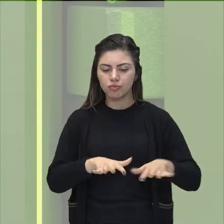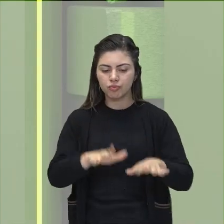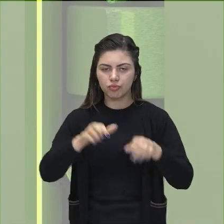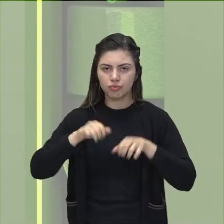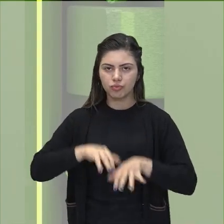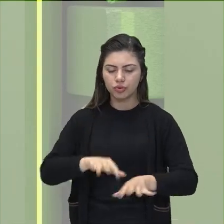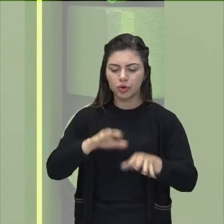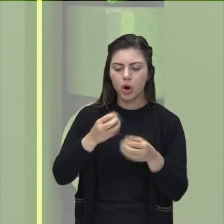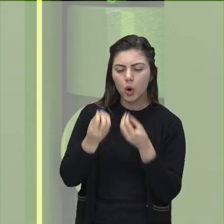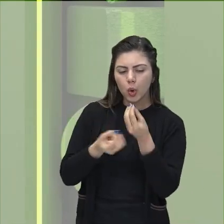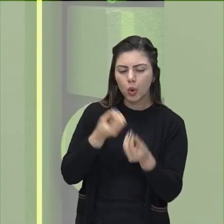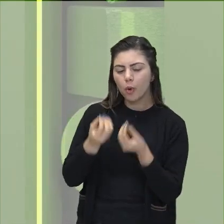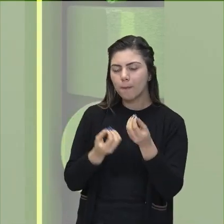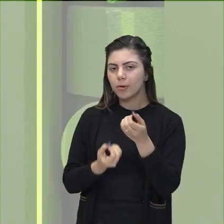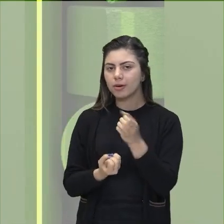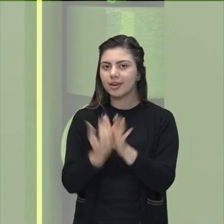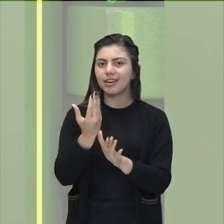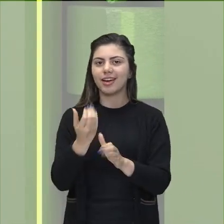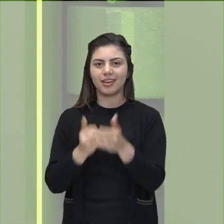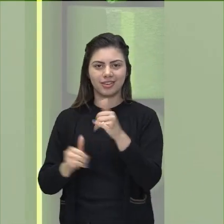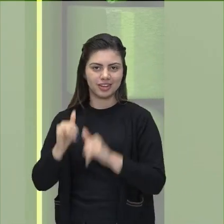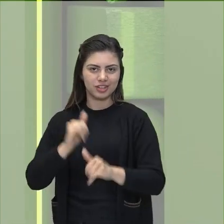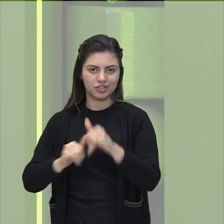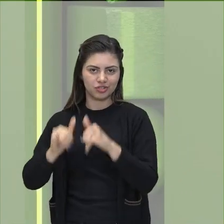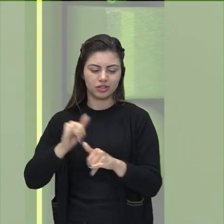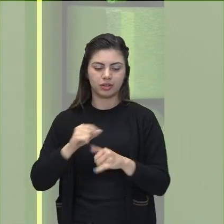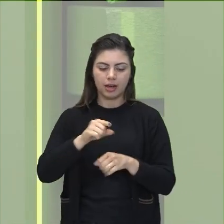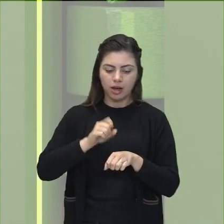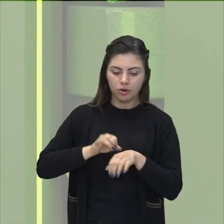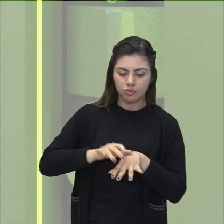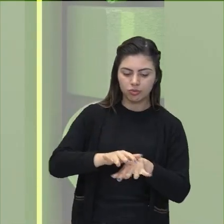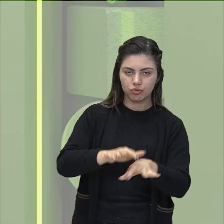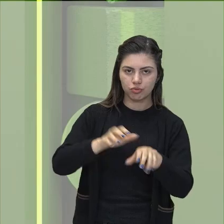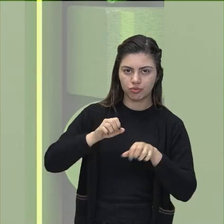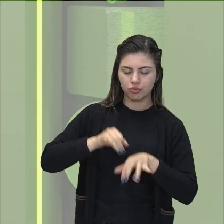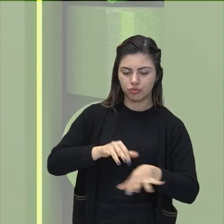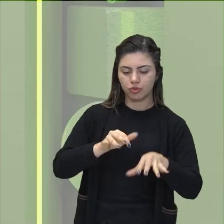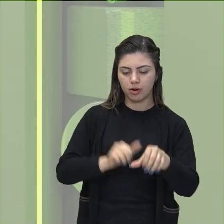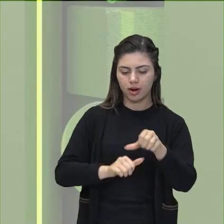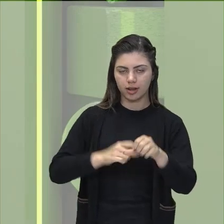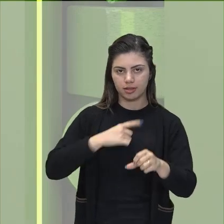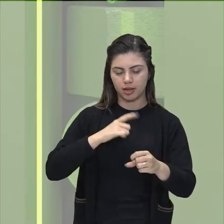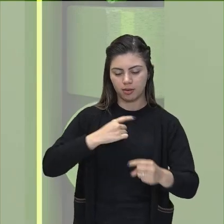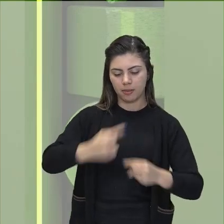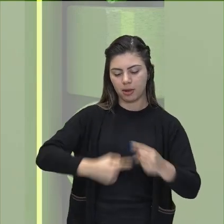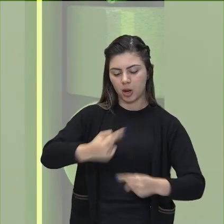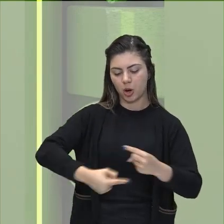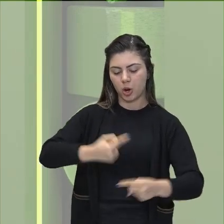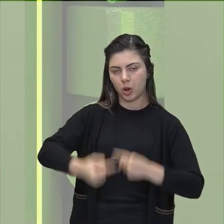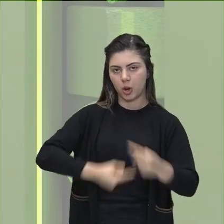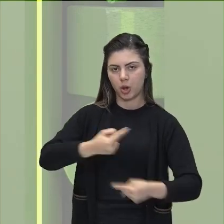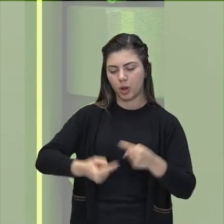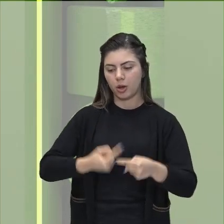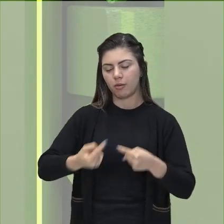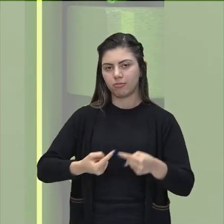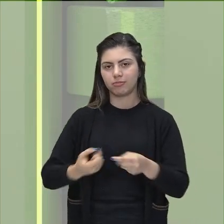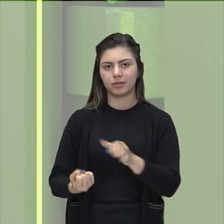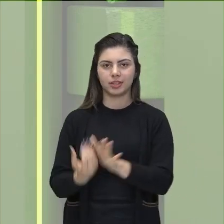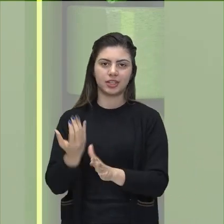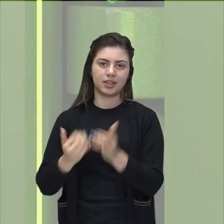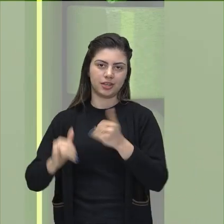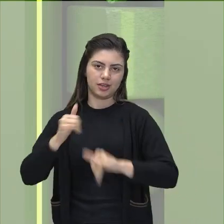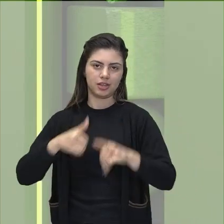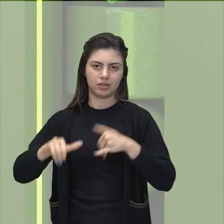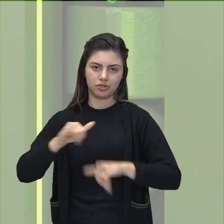como eu bem falei aqui para vocês, essa fonte de energia é uma fonte renovável, tá? Me desculpa, é uma